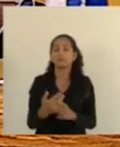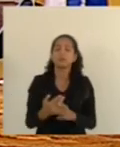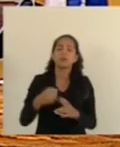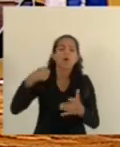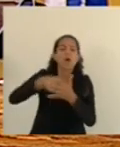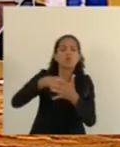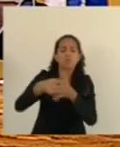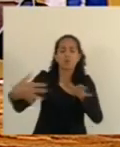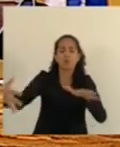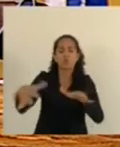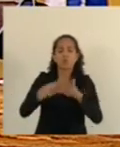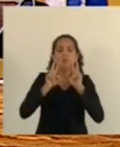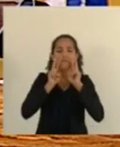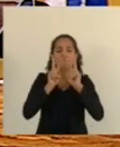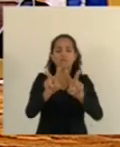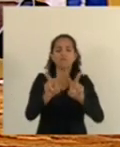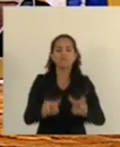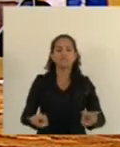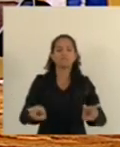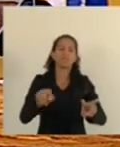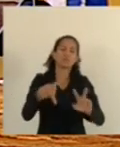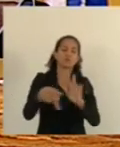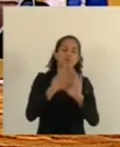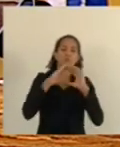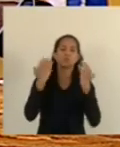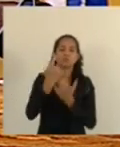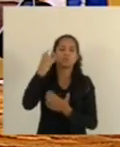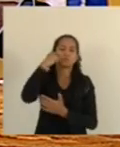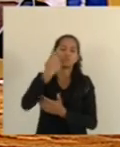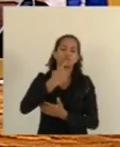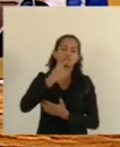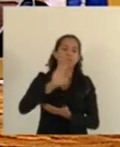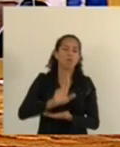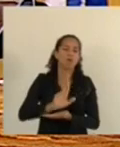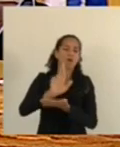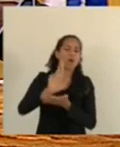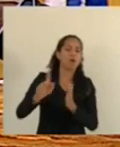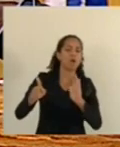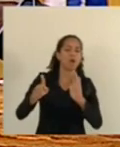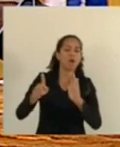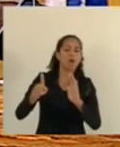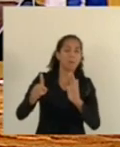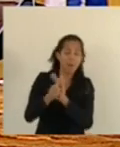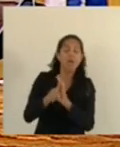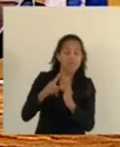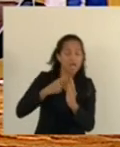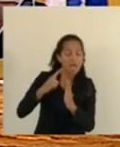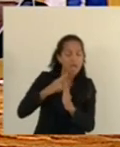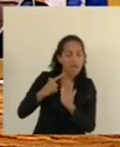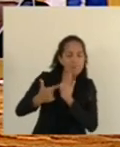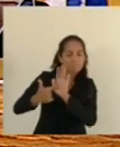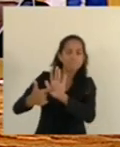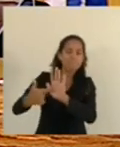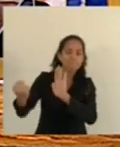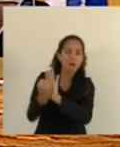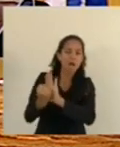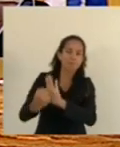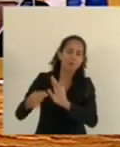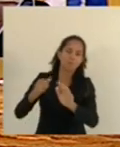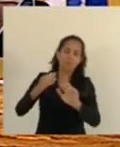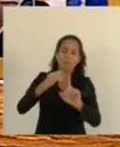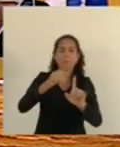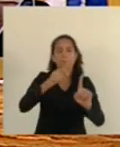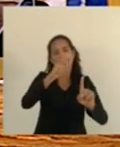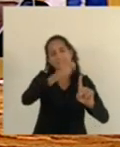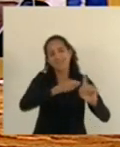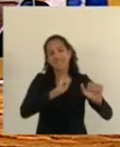visibilidade da comunidade surda é representada pelo símbolo, pelo setembro azul, mas é também